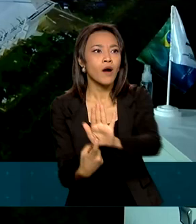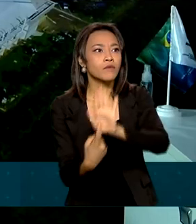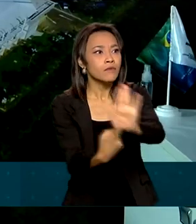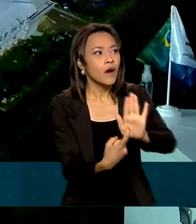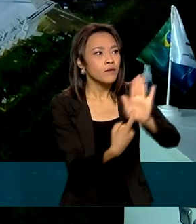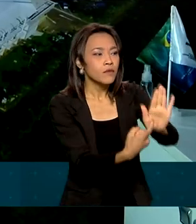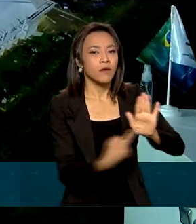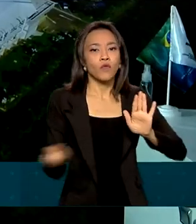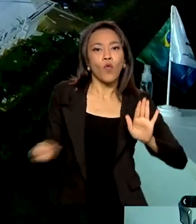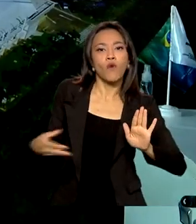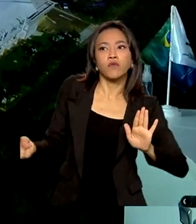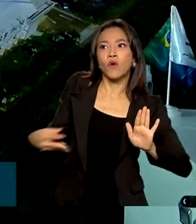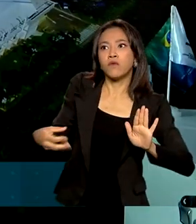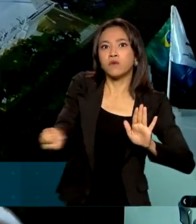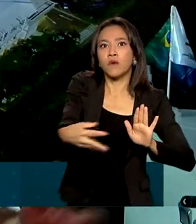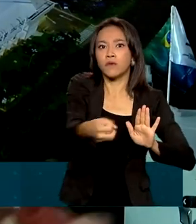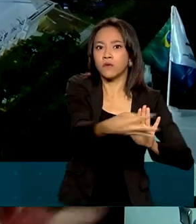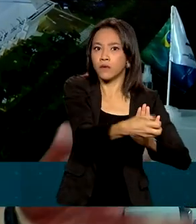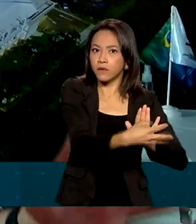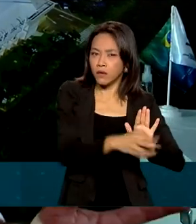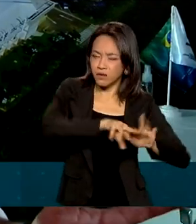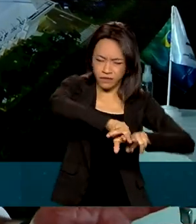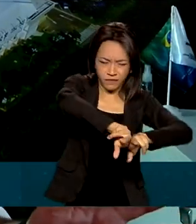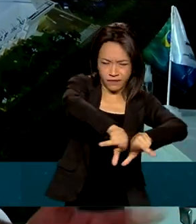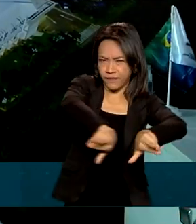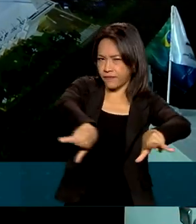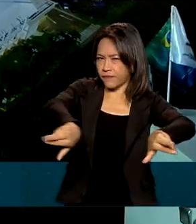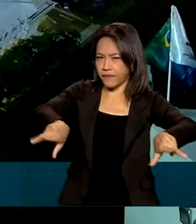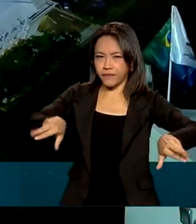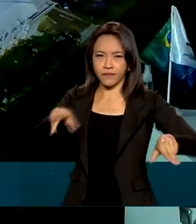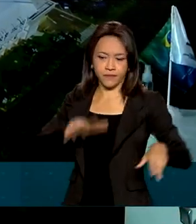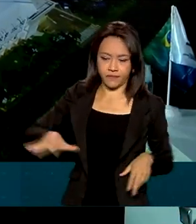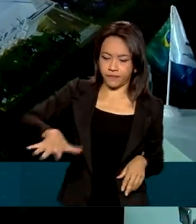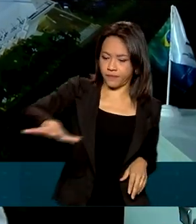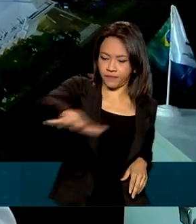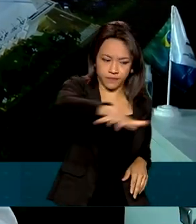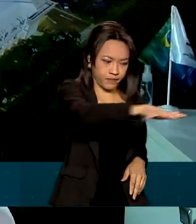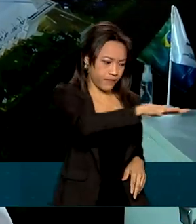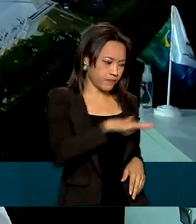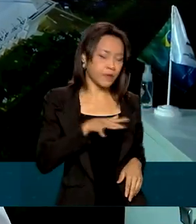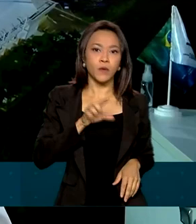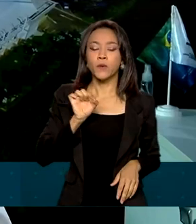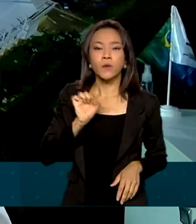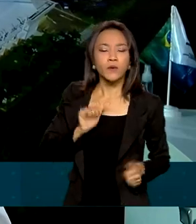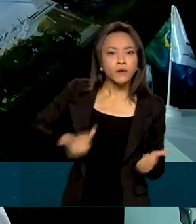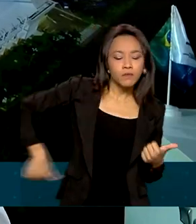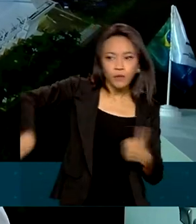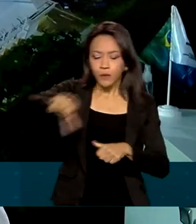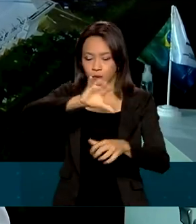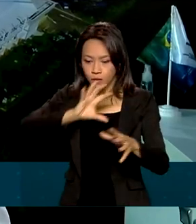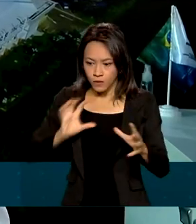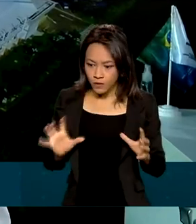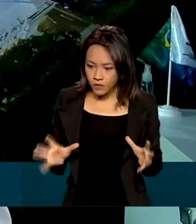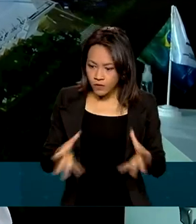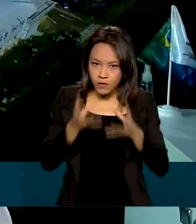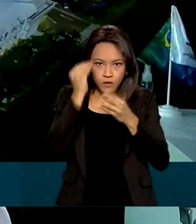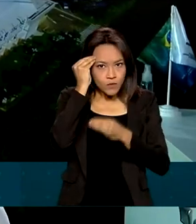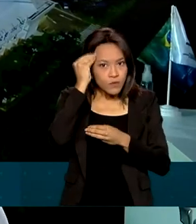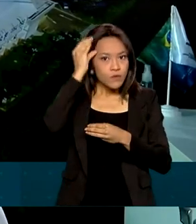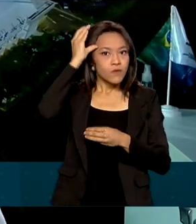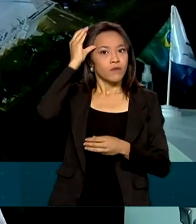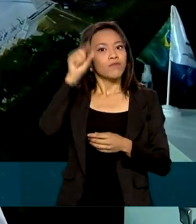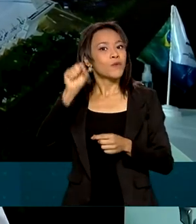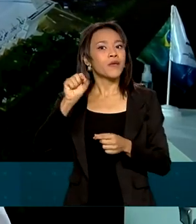novos conhecimentos em diversas áreas, junto com a transformação desse conhecimento em nota